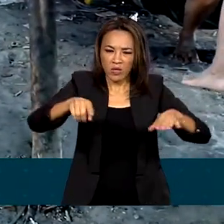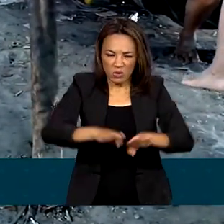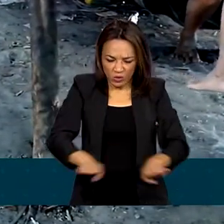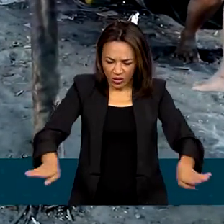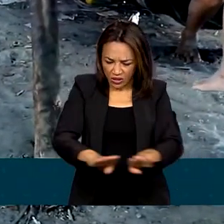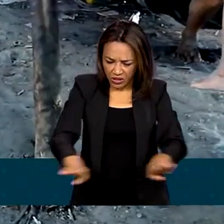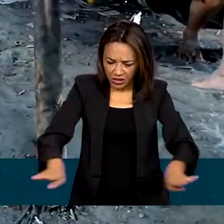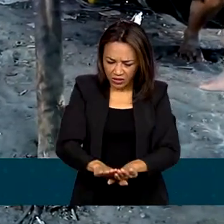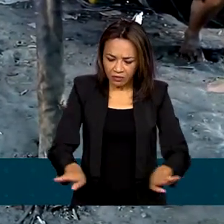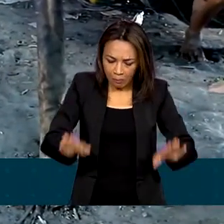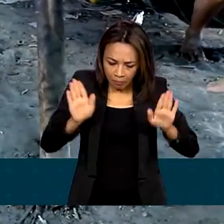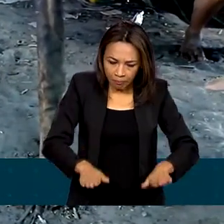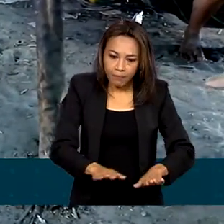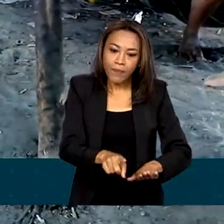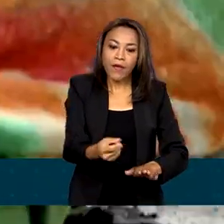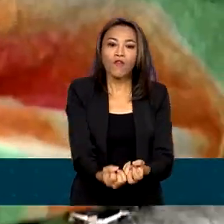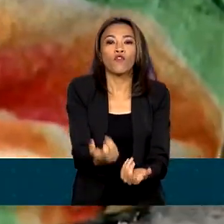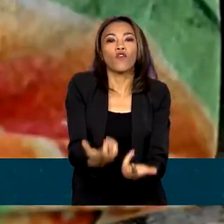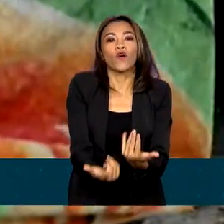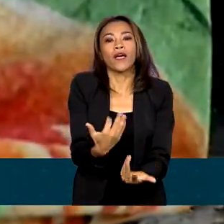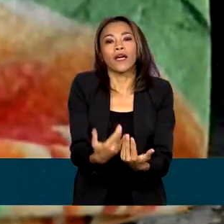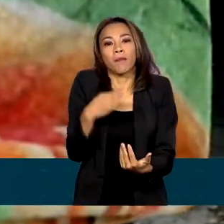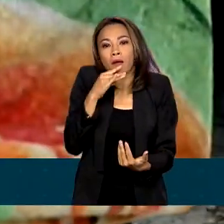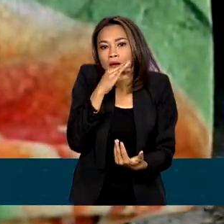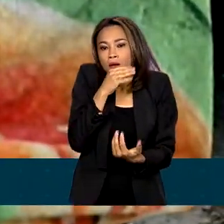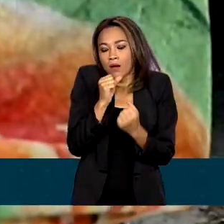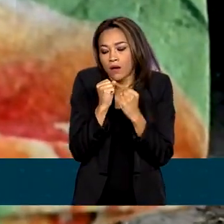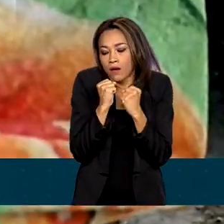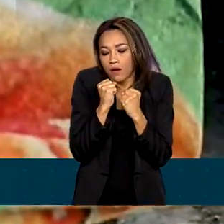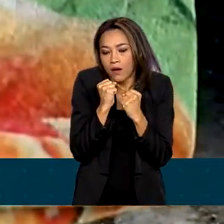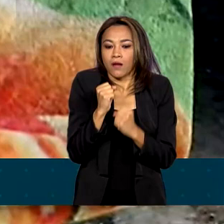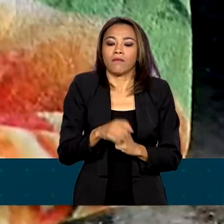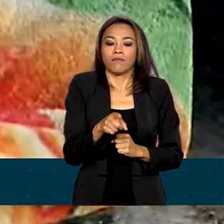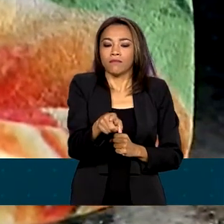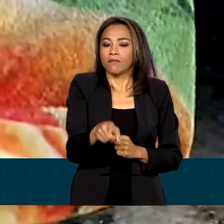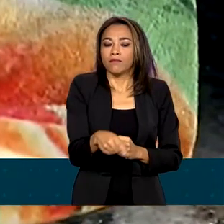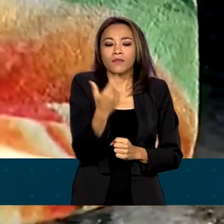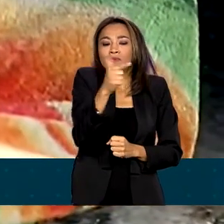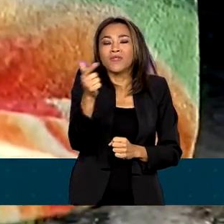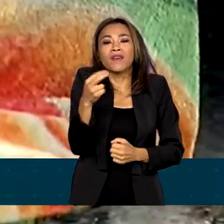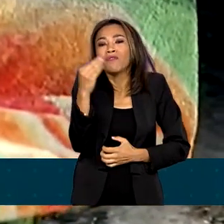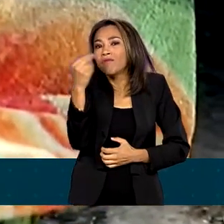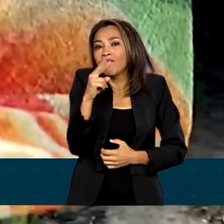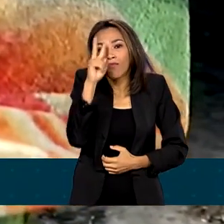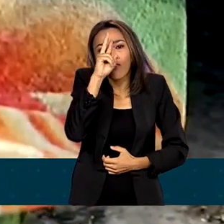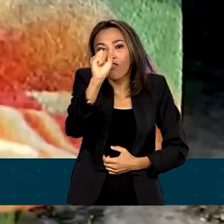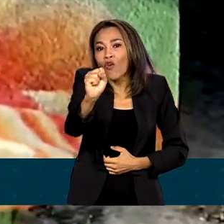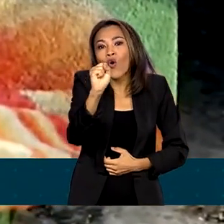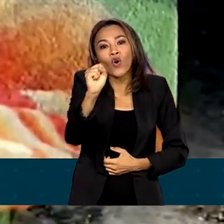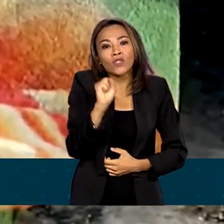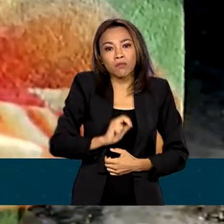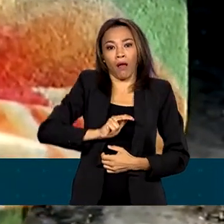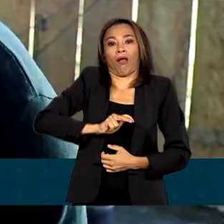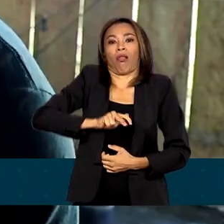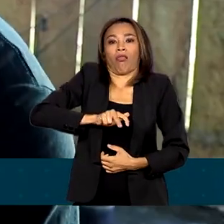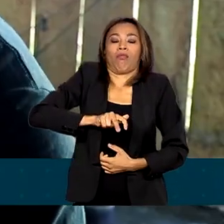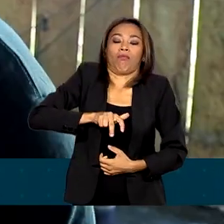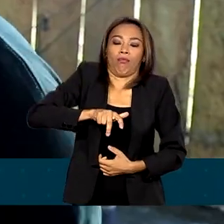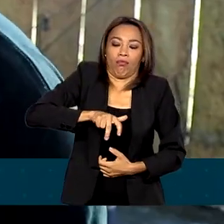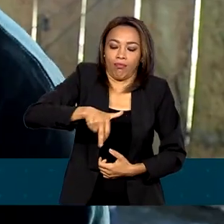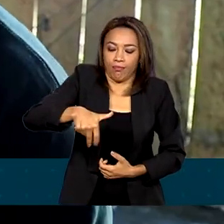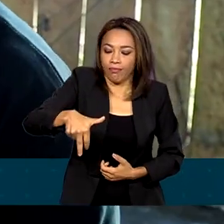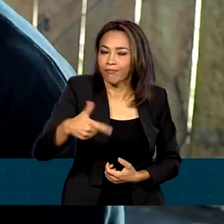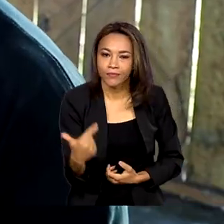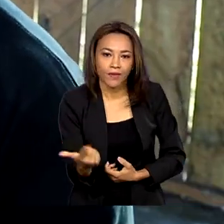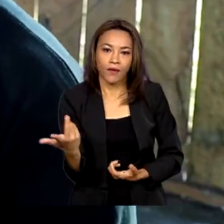fogueiras são usadas para aquecer os doentes. Muitos indígenas não têm forças nem para sair das redes. Eu sou